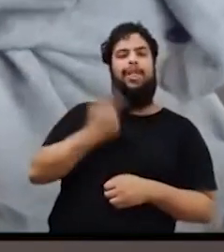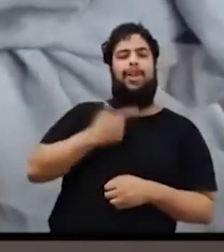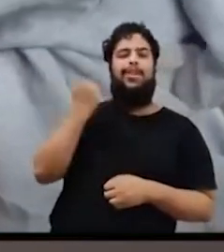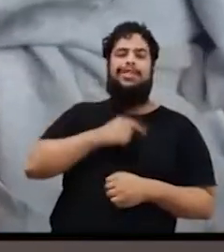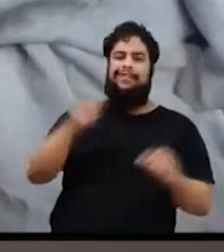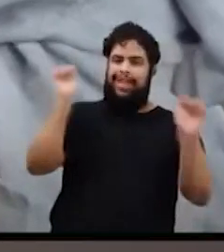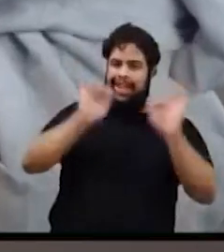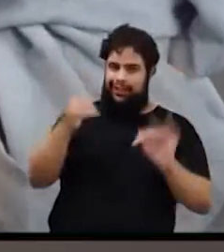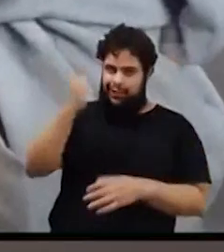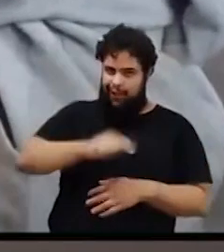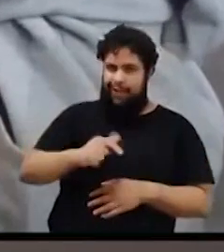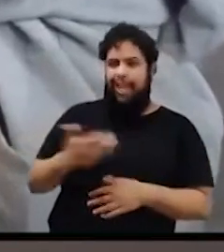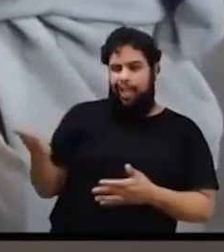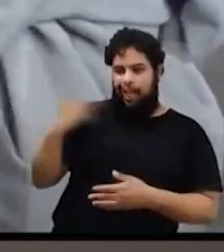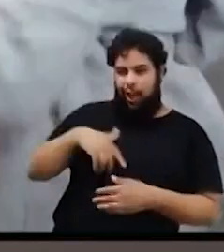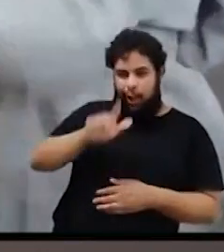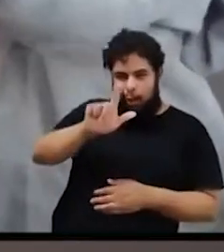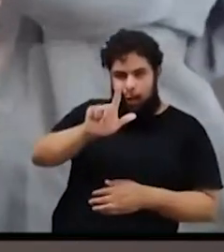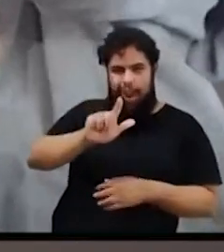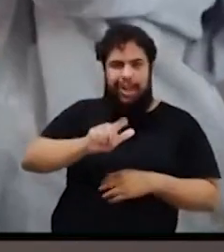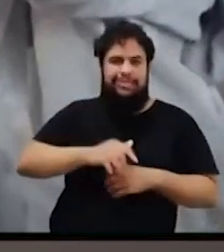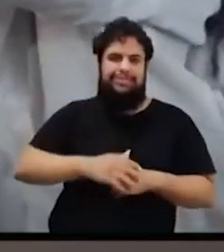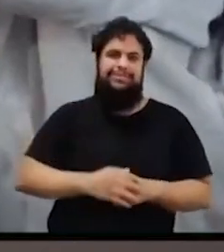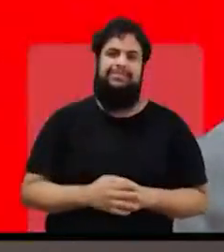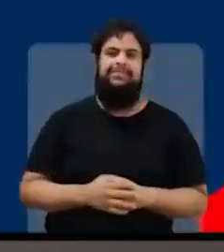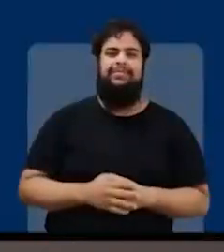ser feliz de novo. Mas Lula lá, Liz!